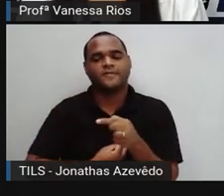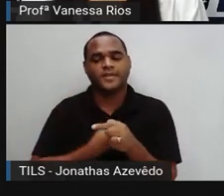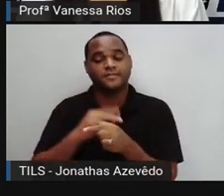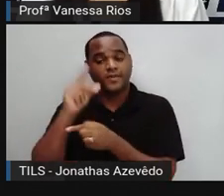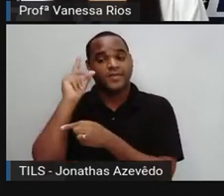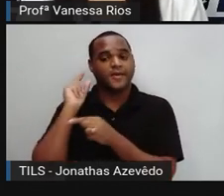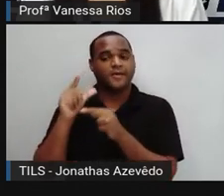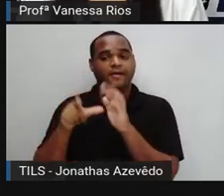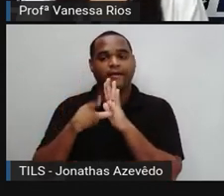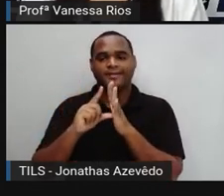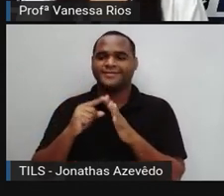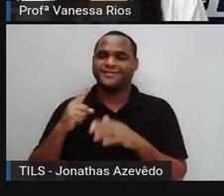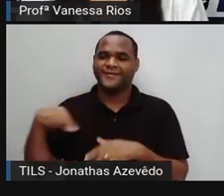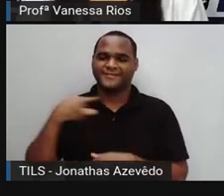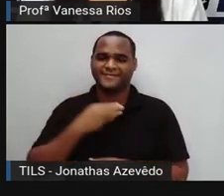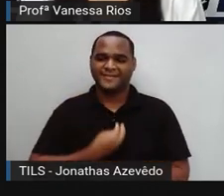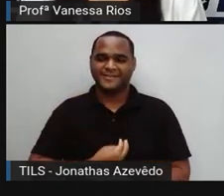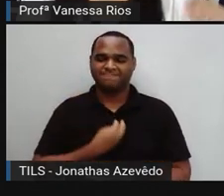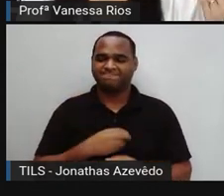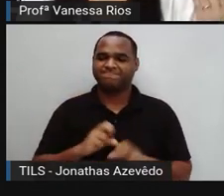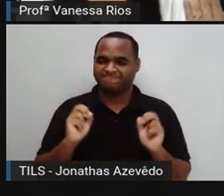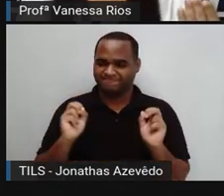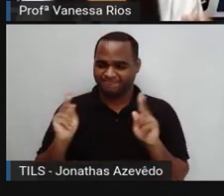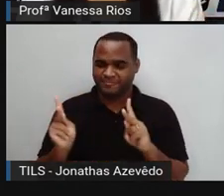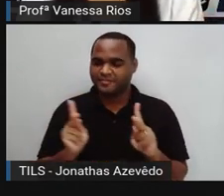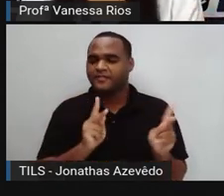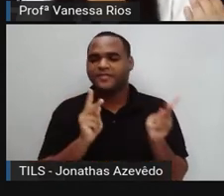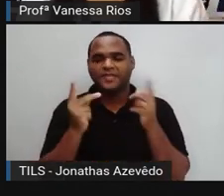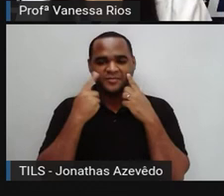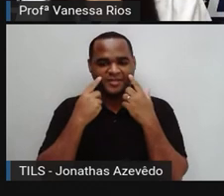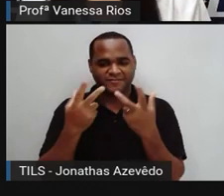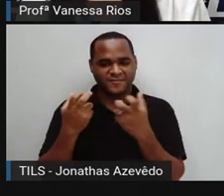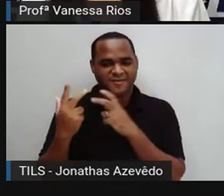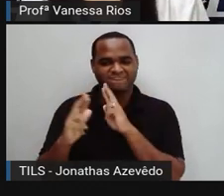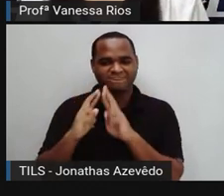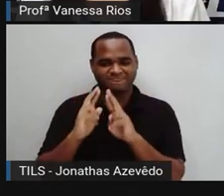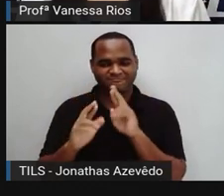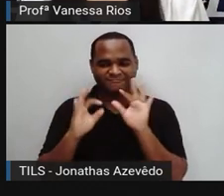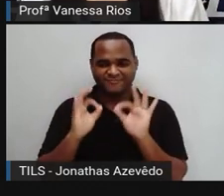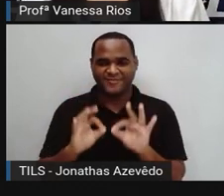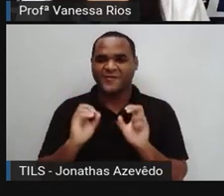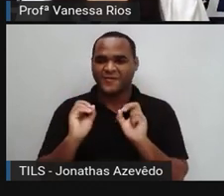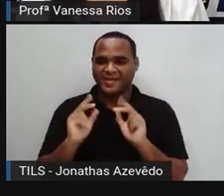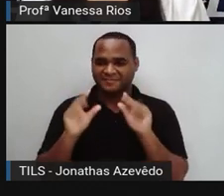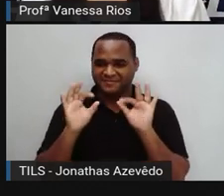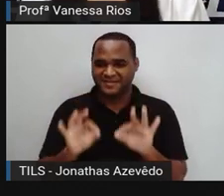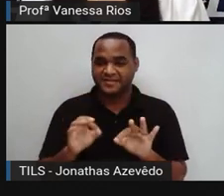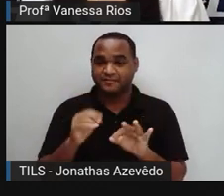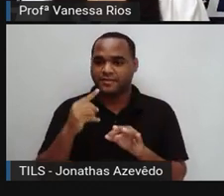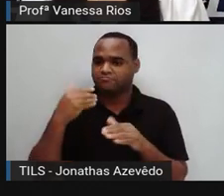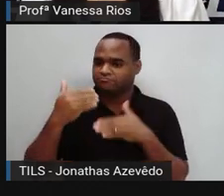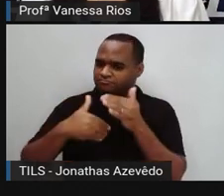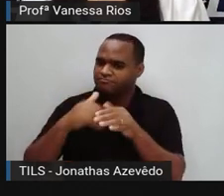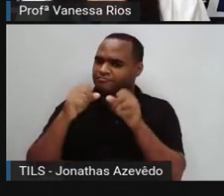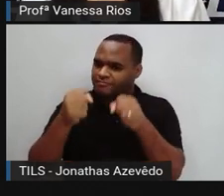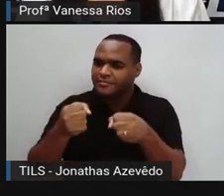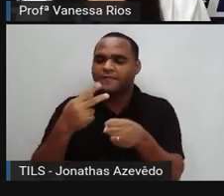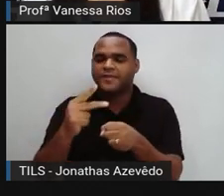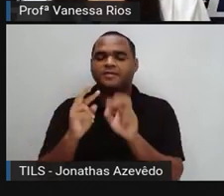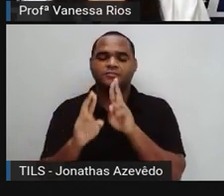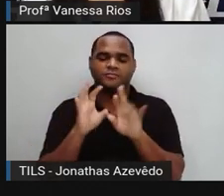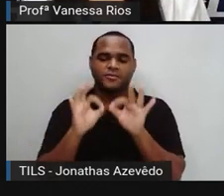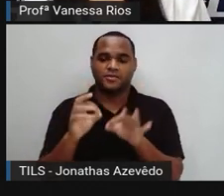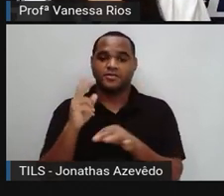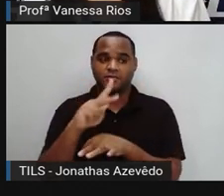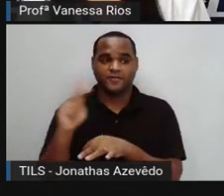antes de nós. Observando agora a sua atividade, tá certo? Você vai dar continuidade respondendo ao